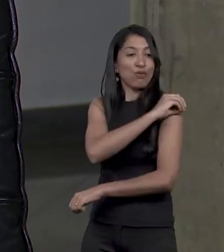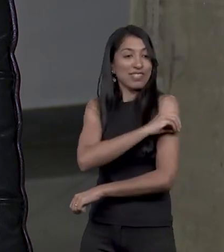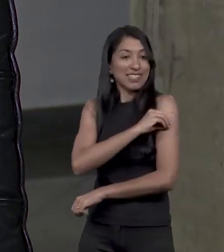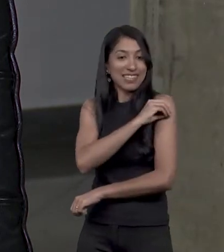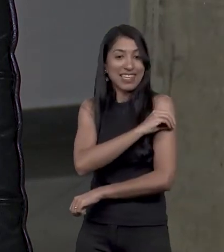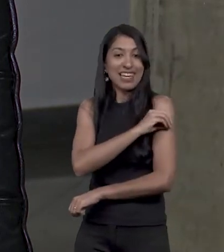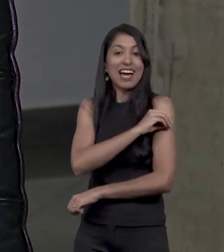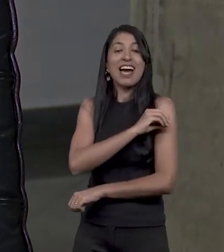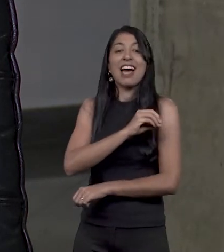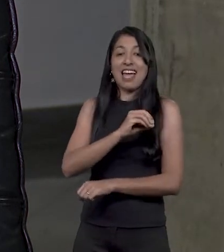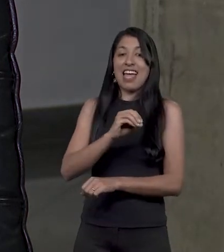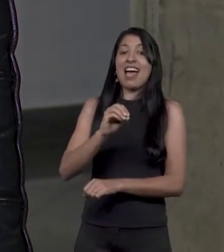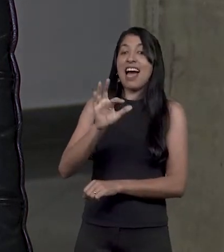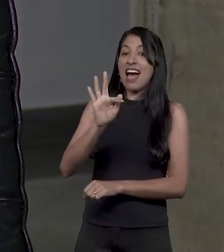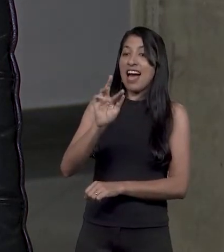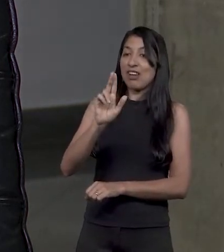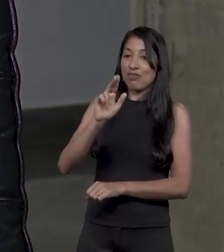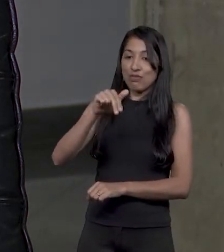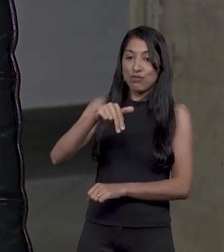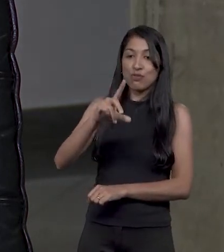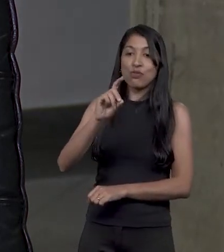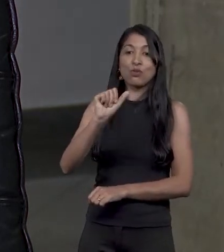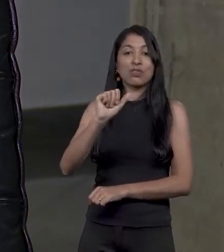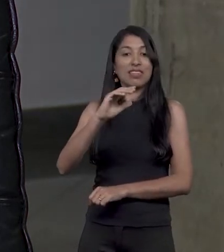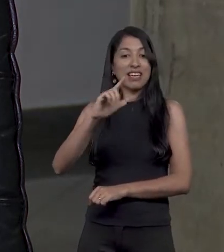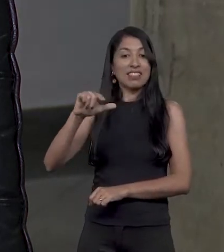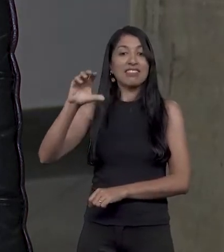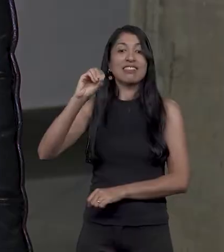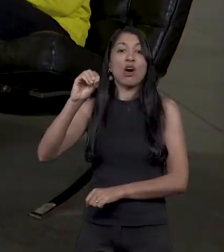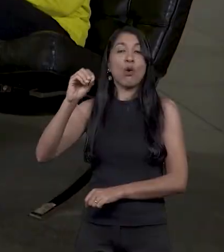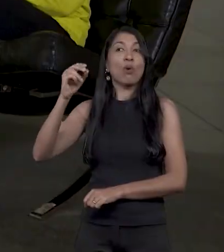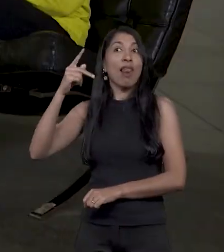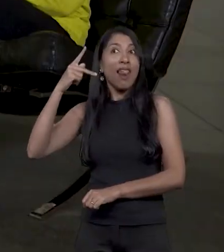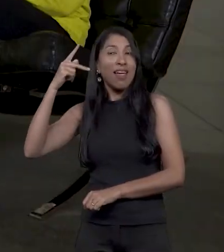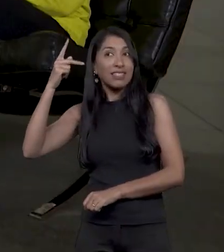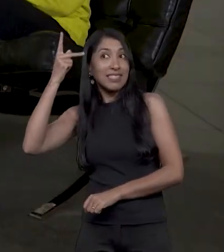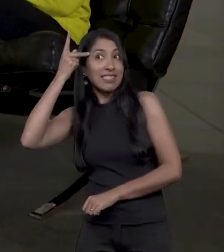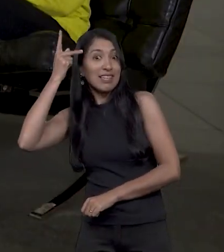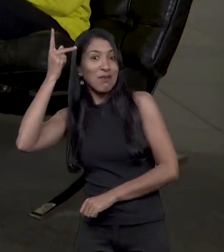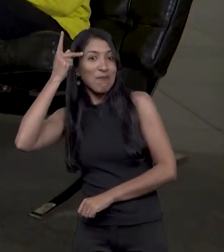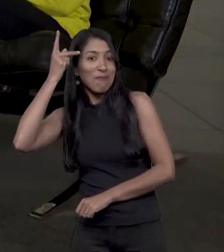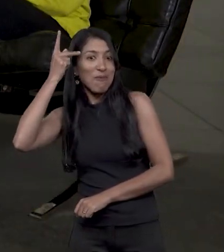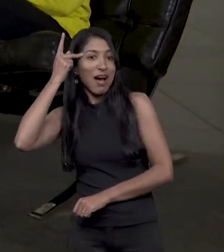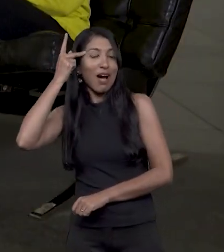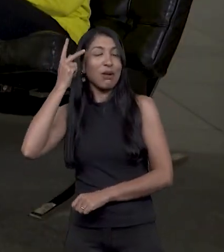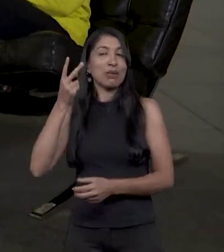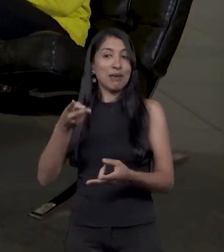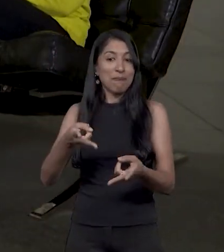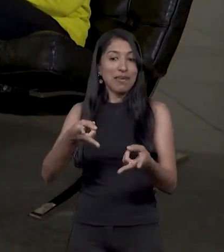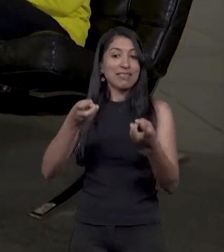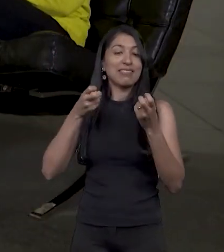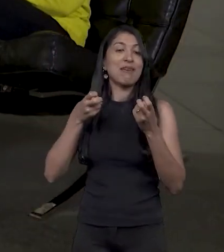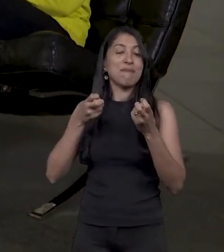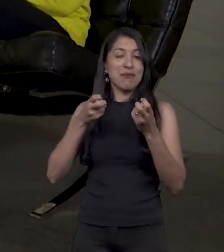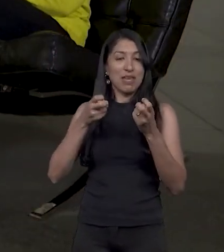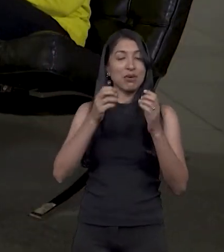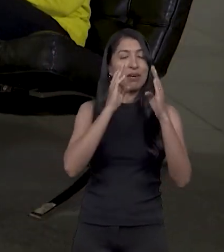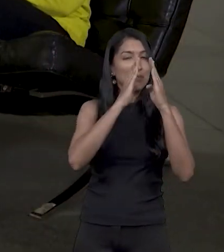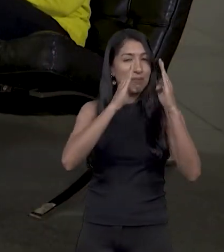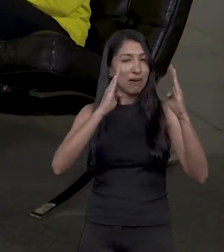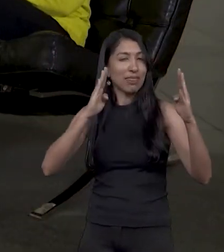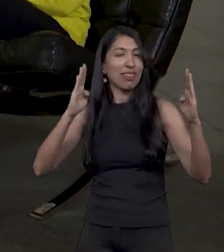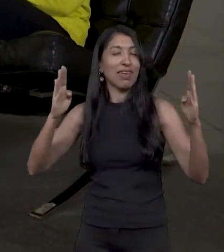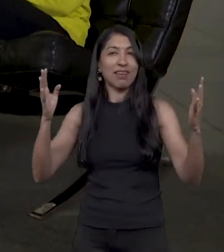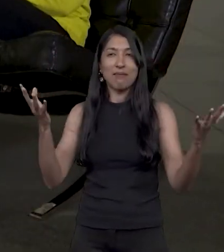fundação Dorina Noil, que fica em São Paulo, que já viu a grandiosidade que a biblioteca